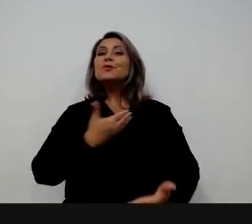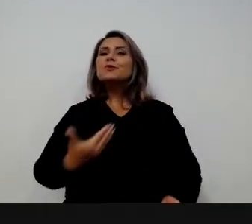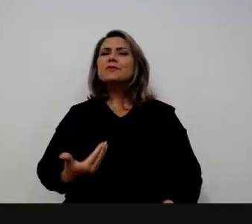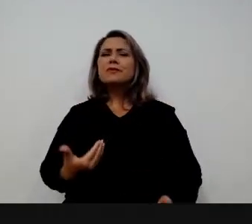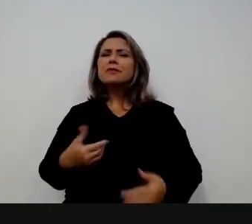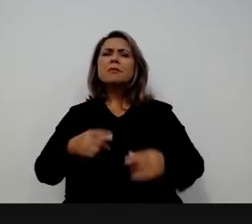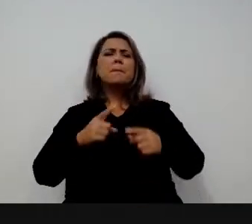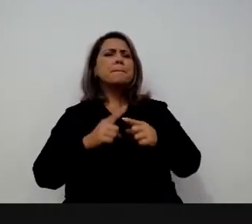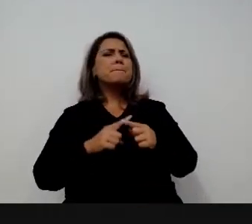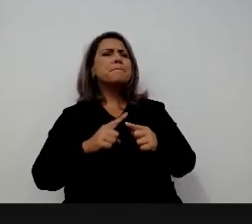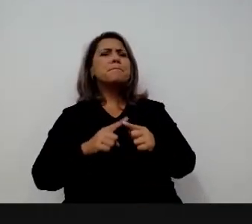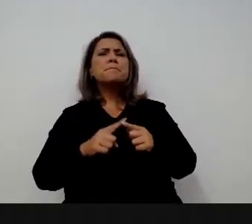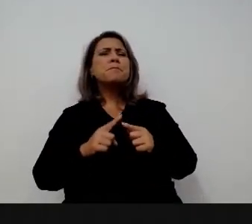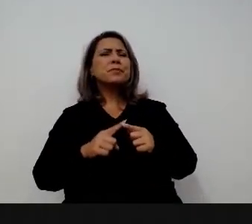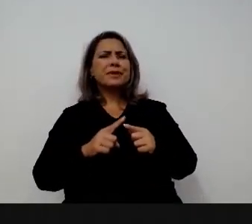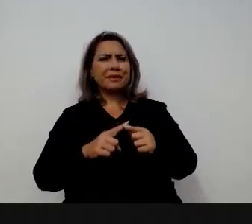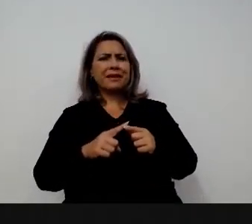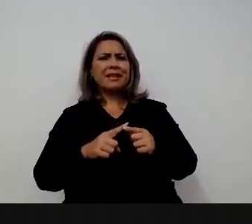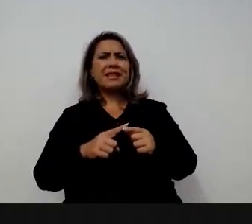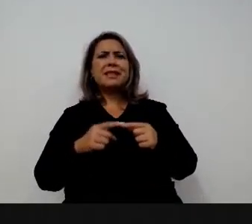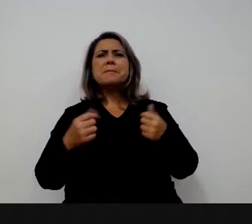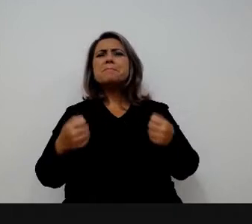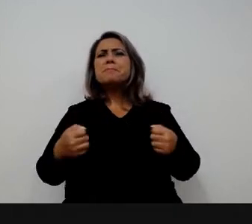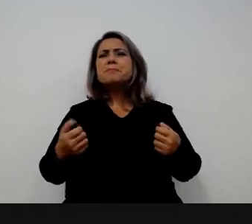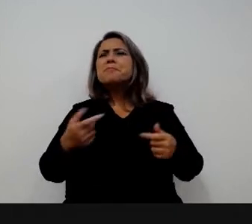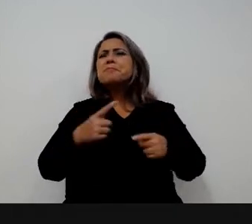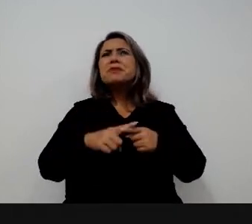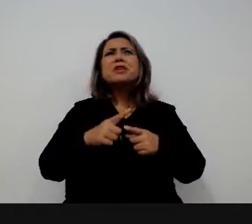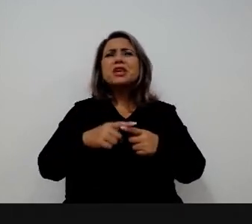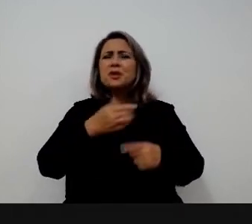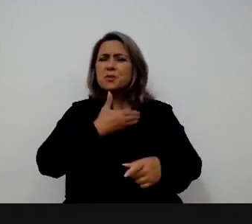por que governos precisam de escolas.